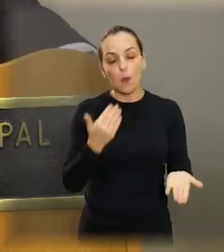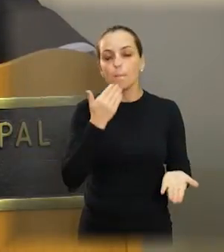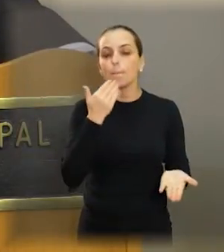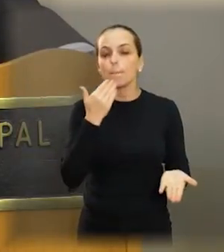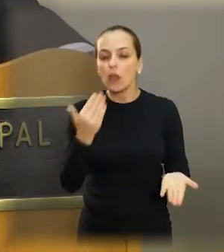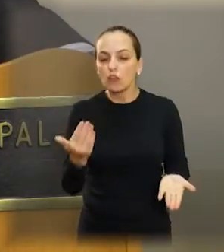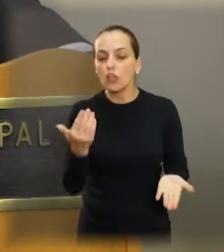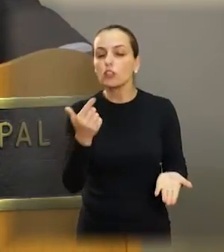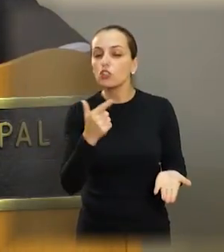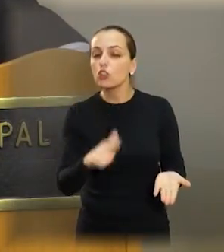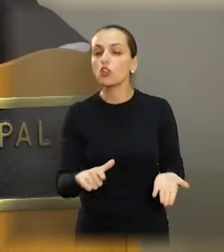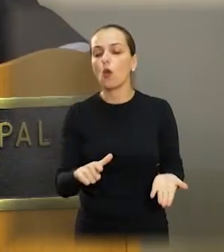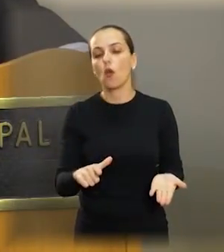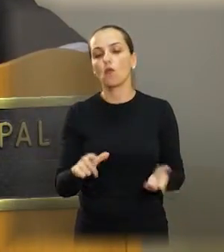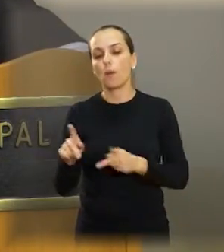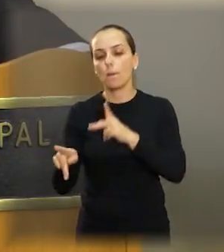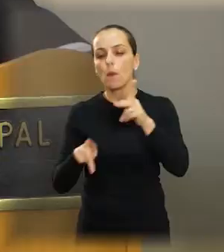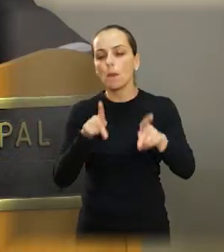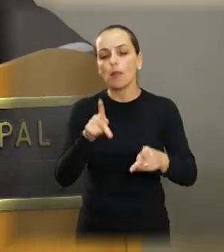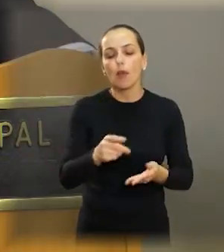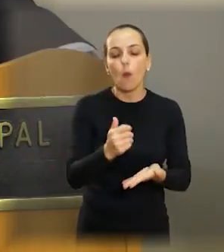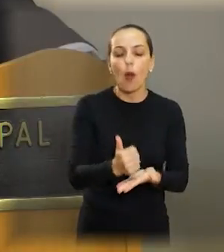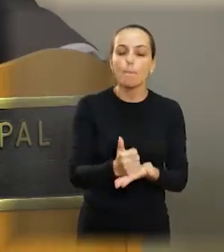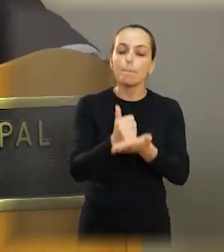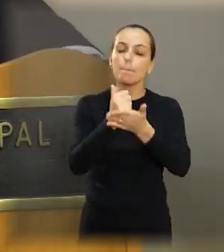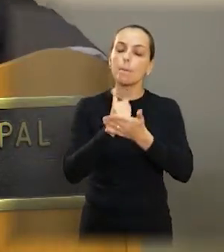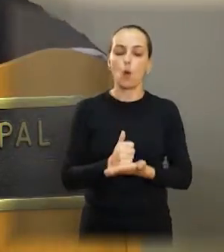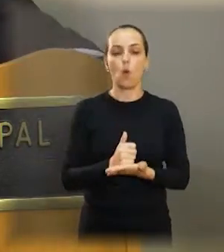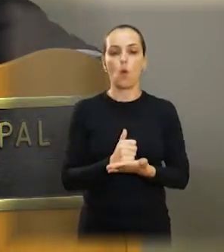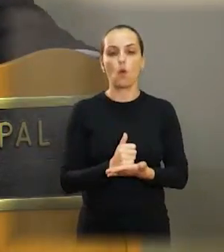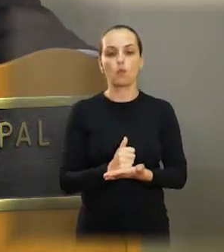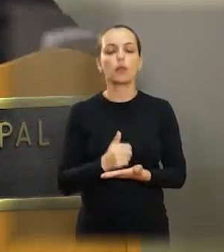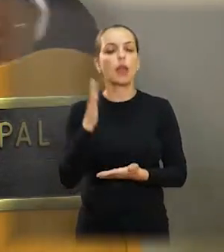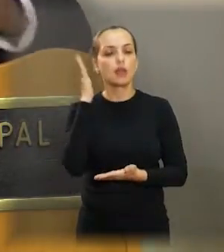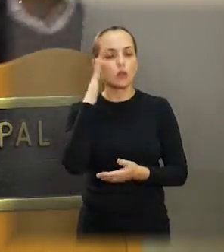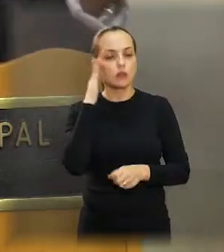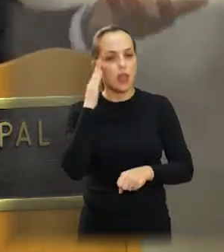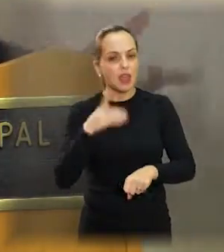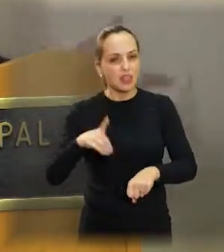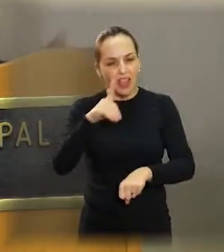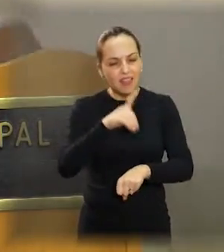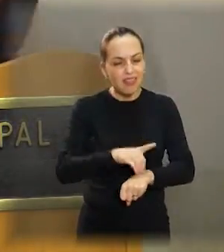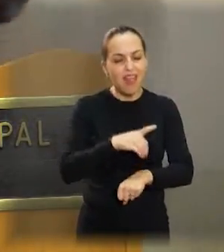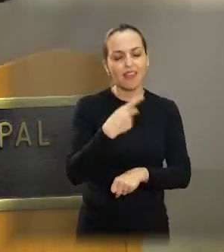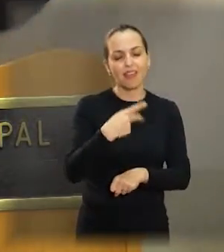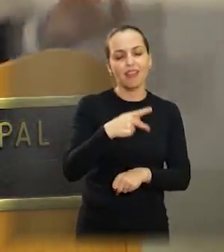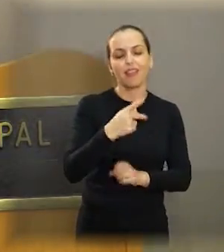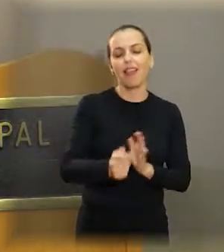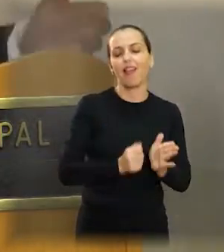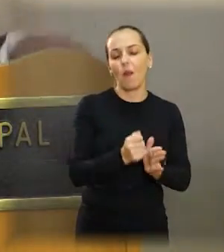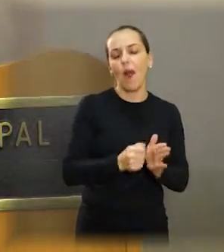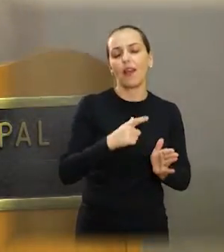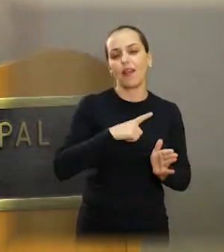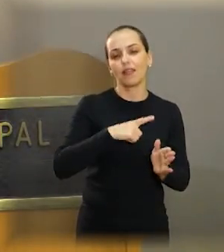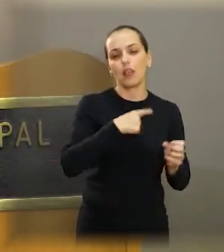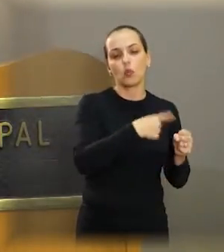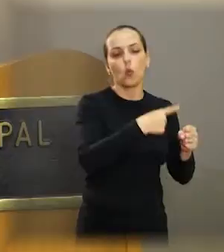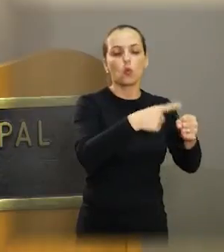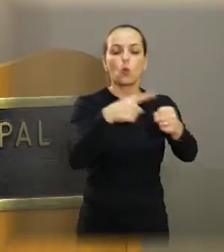pedir mais uma vez um apoio da população de Araraquara. Eu sei que a Dengue está na cidade. Não é só aqui em Araraquara, é em várias cidades.